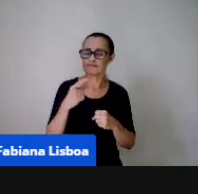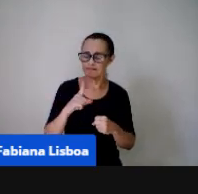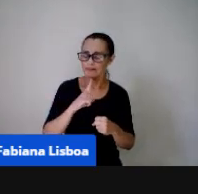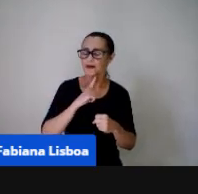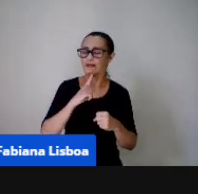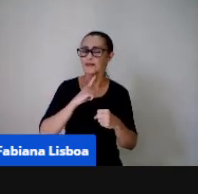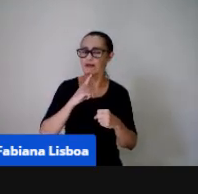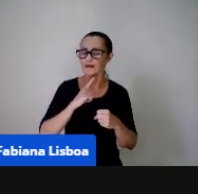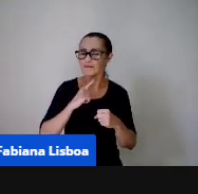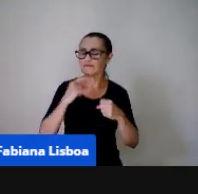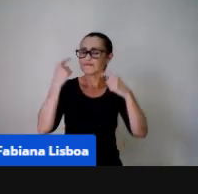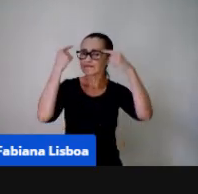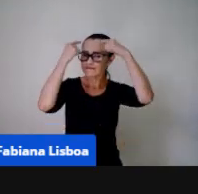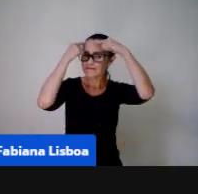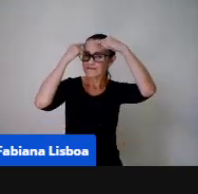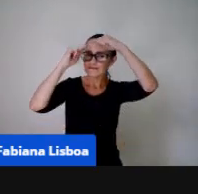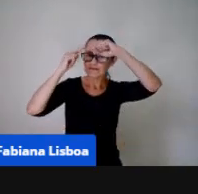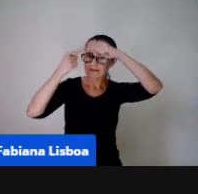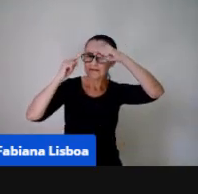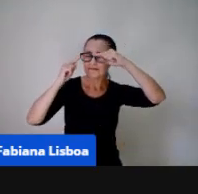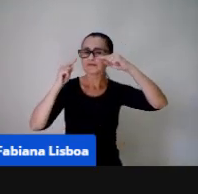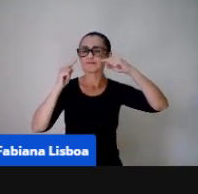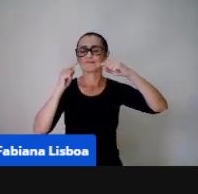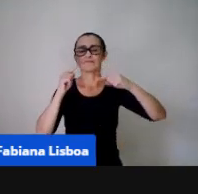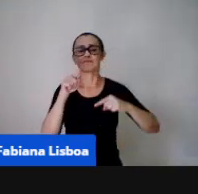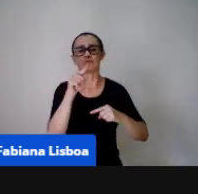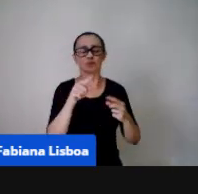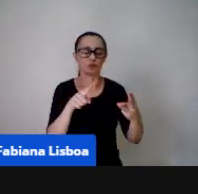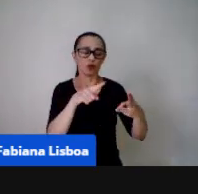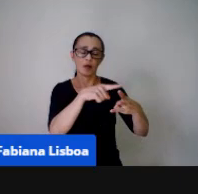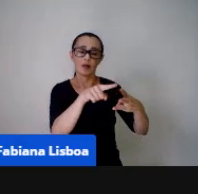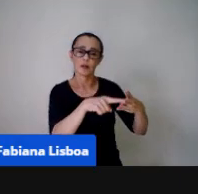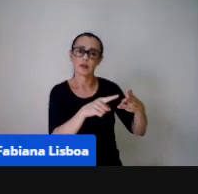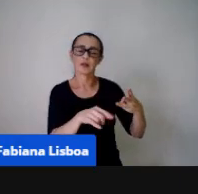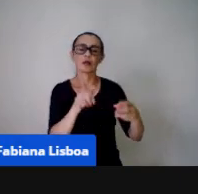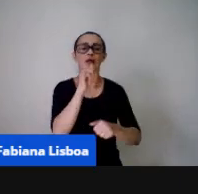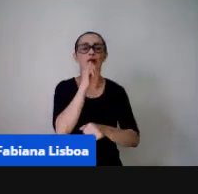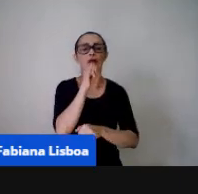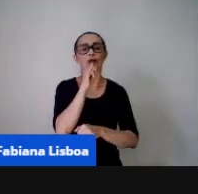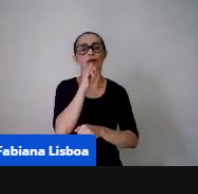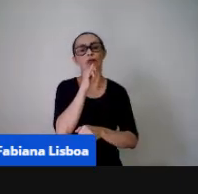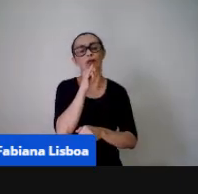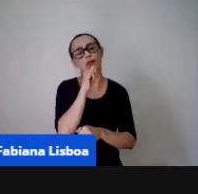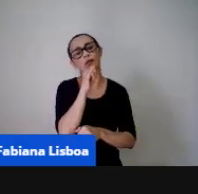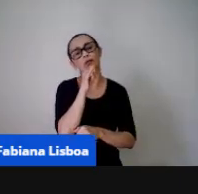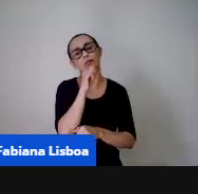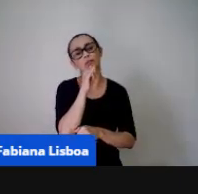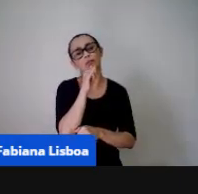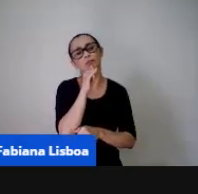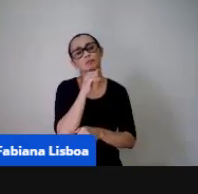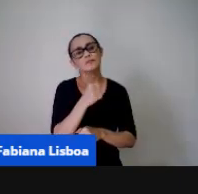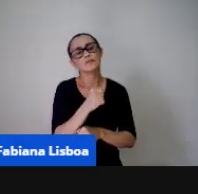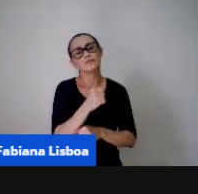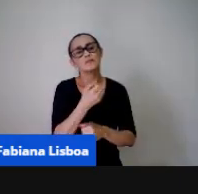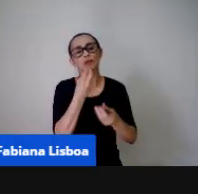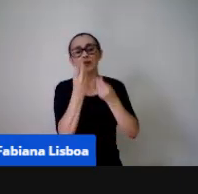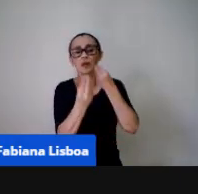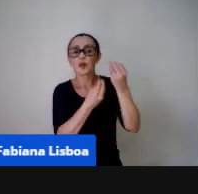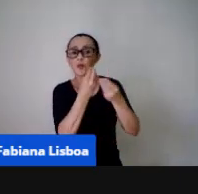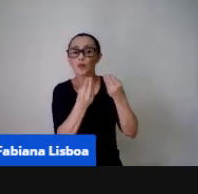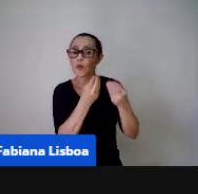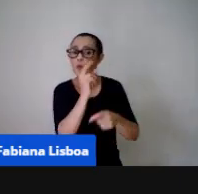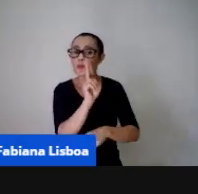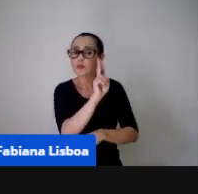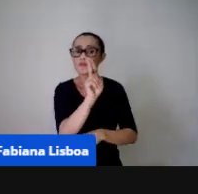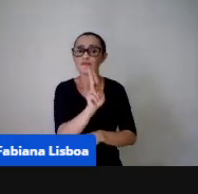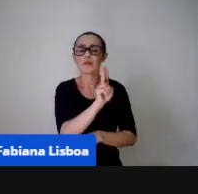conseguir jogar eles eu trouxe aí pra vocês três exemplos de três jogos diferentes e de como nós podemos utilizar